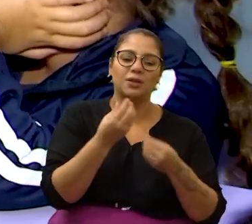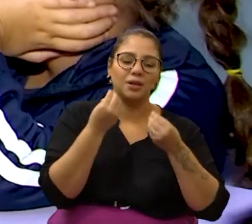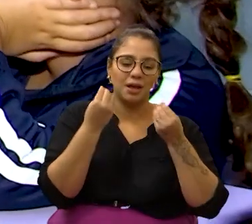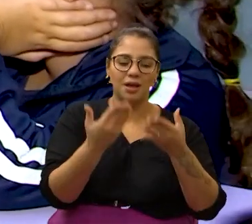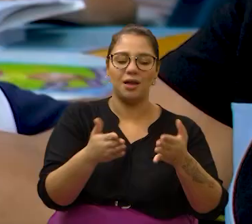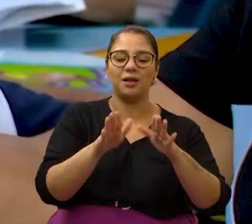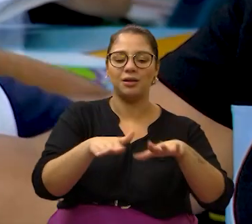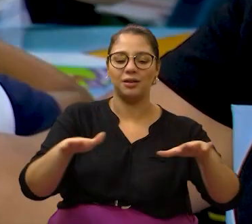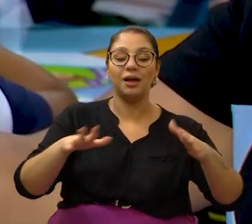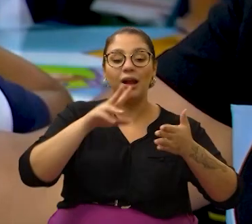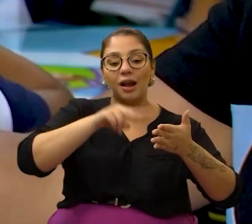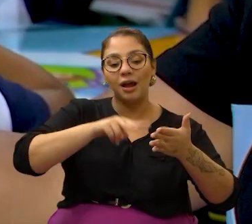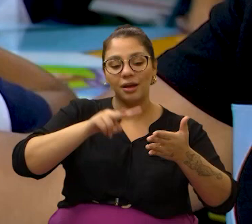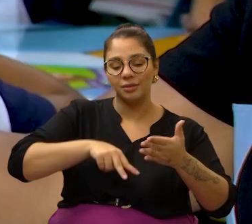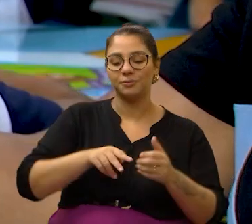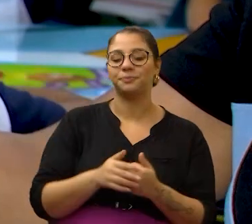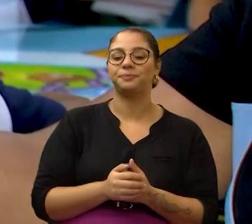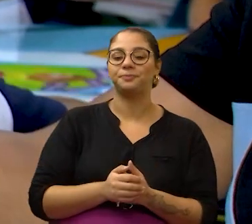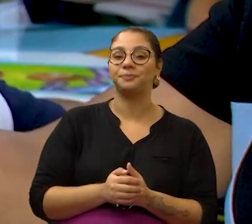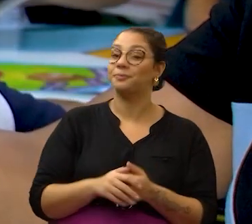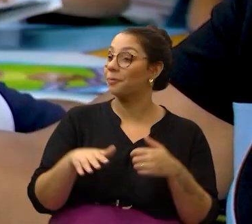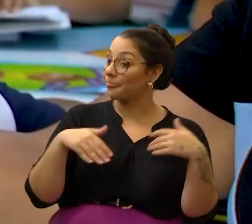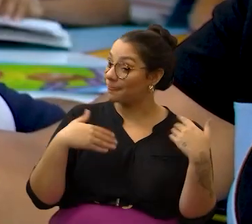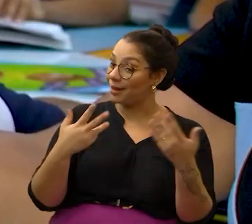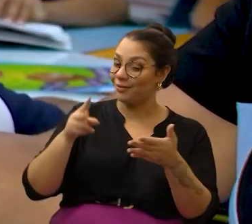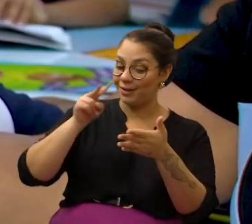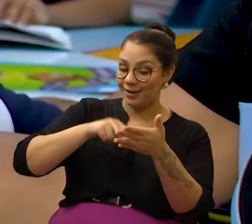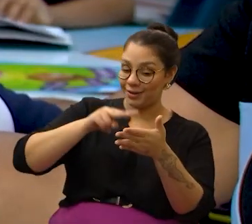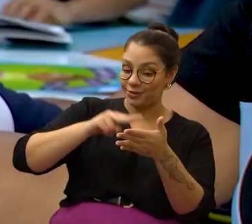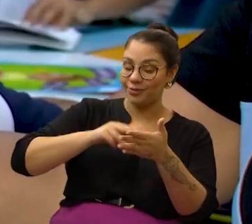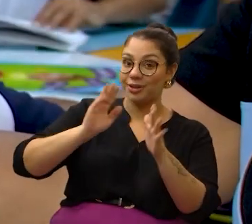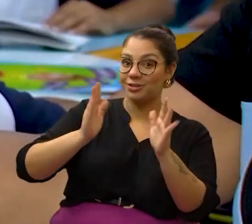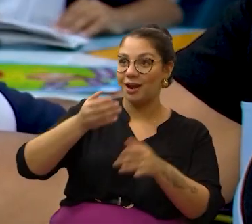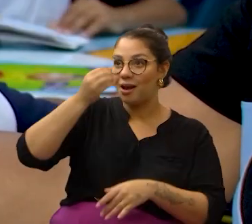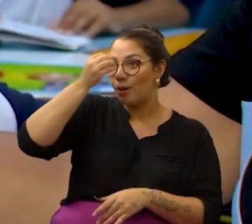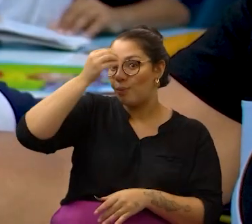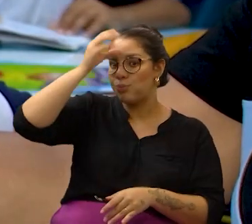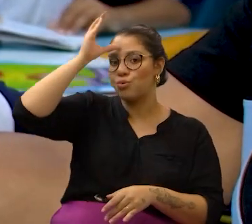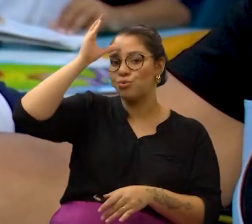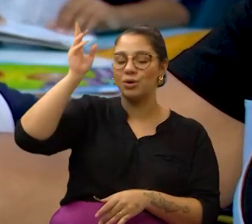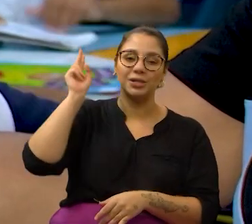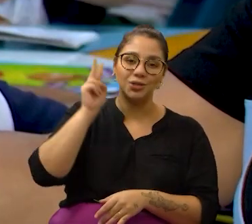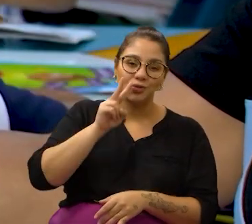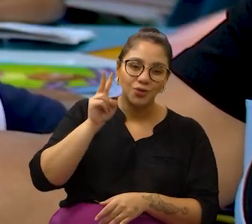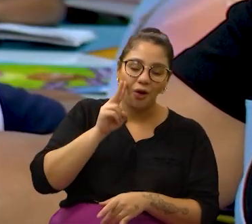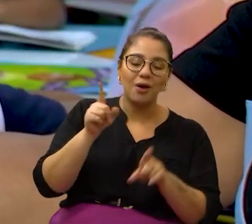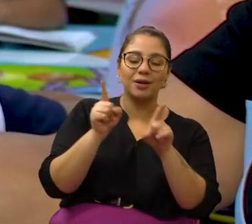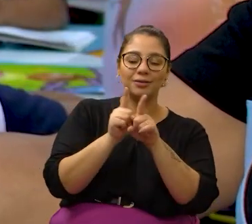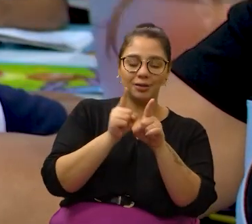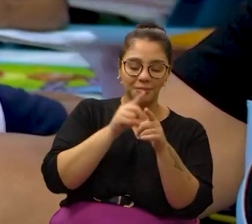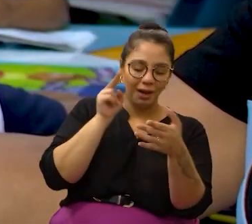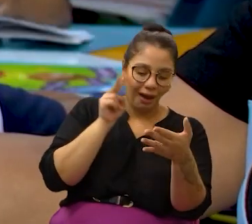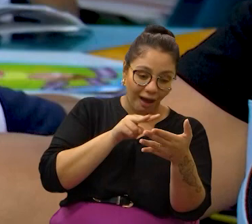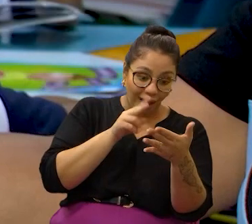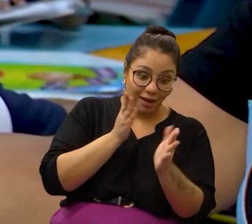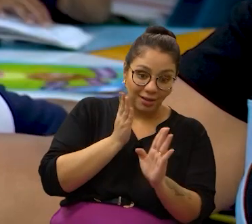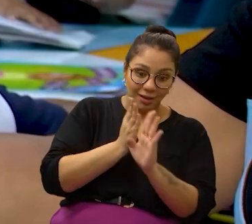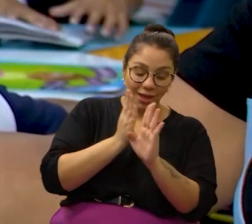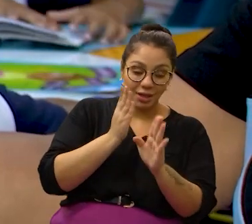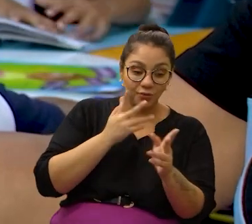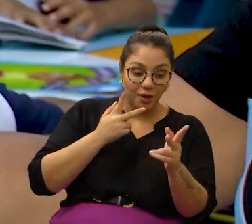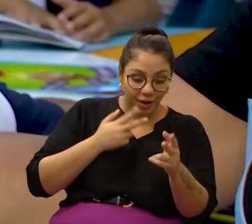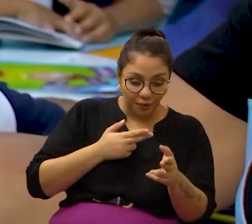proporciona. Bom, a leitura, ela traz um repertório para que os alunos conheçam várias histórias, se identifiquem com essas histórias.